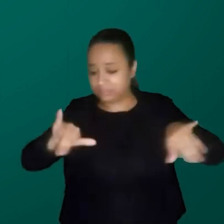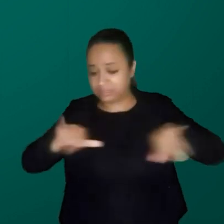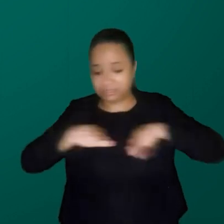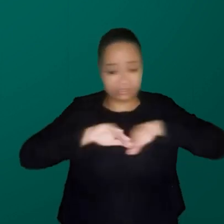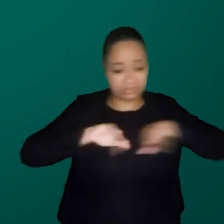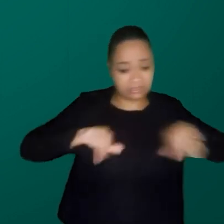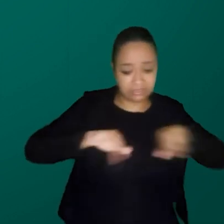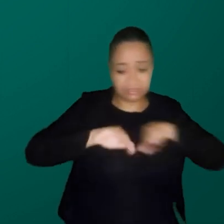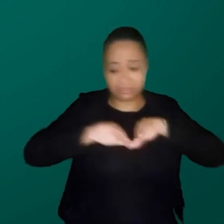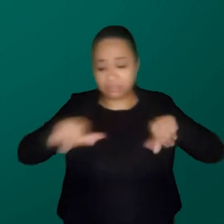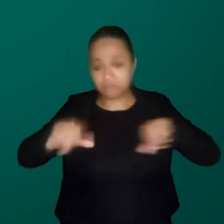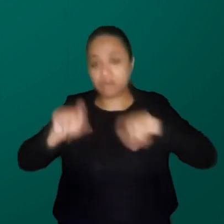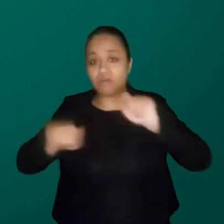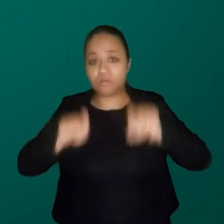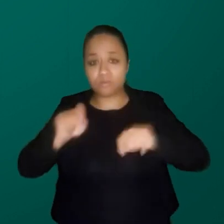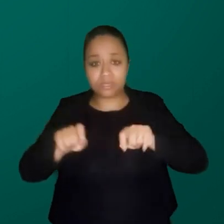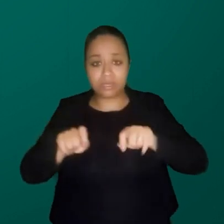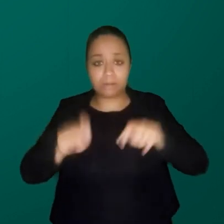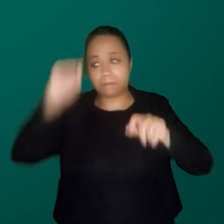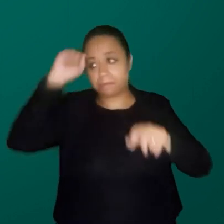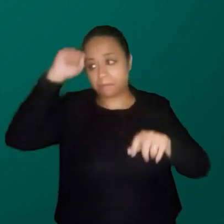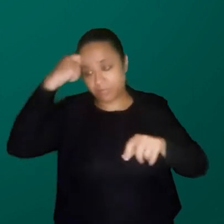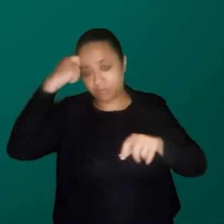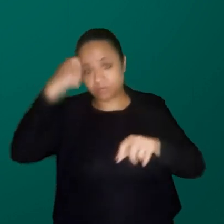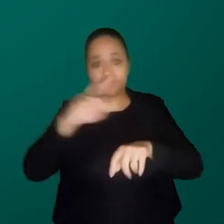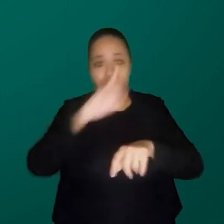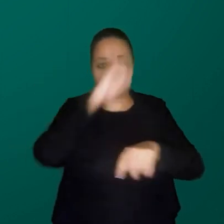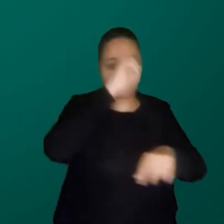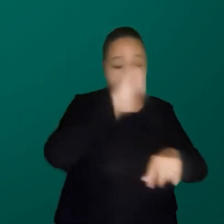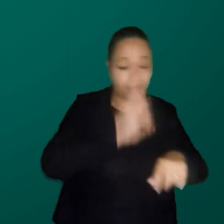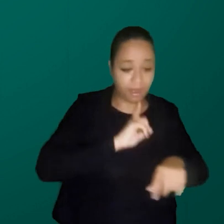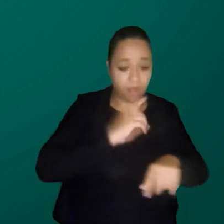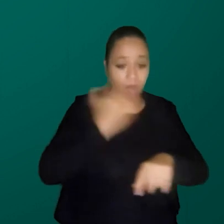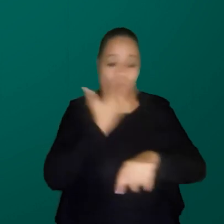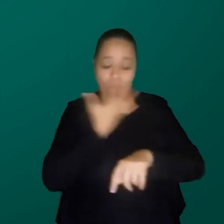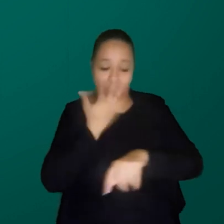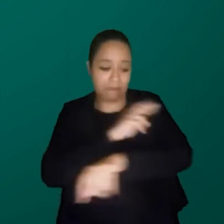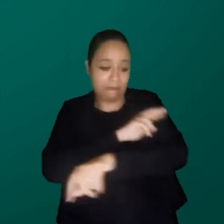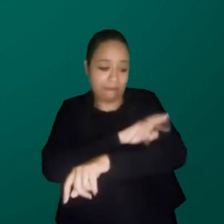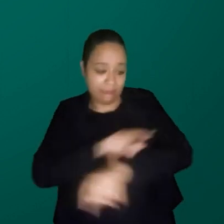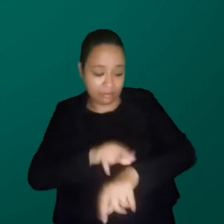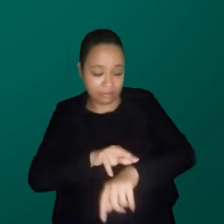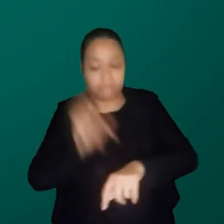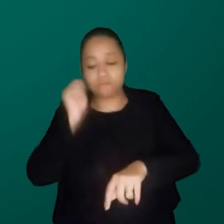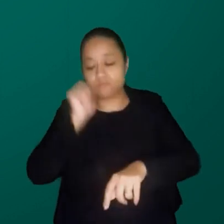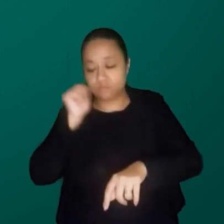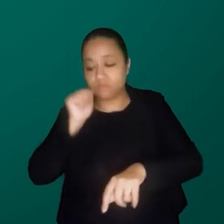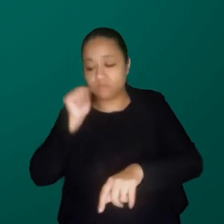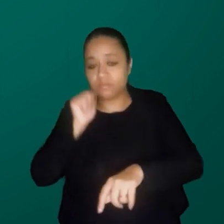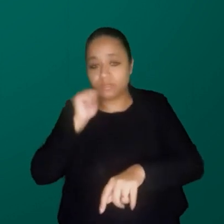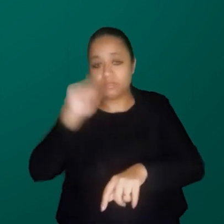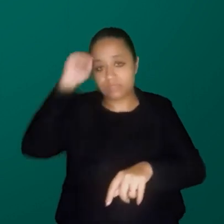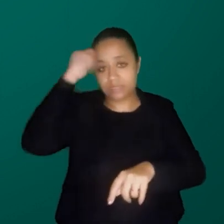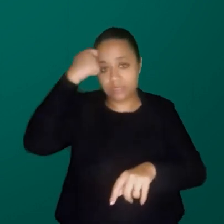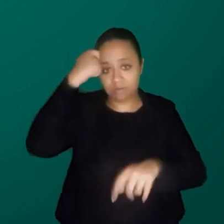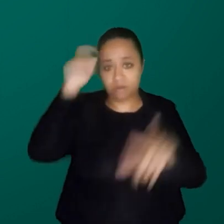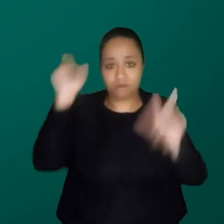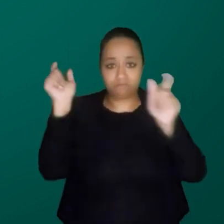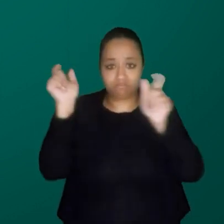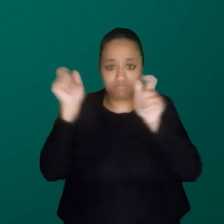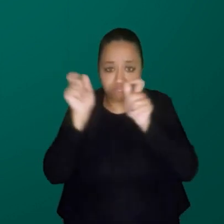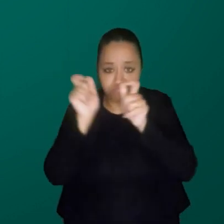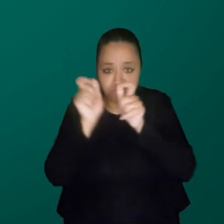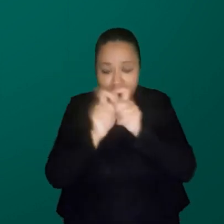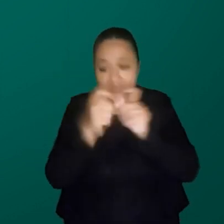separação entre pretos e pardos dentro desse universo de mulheres negras, porque o número é ainda menor, gente tem